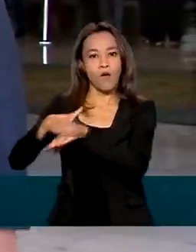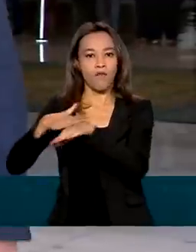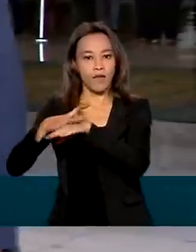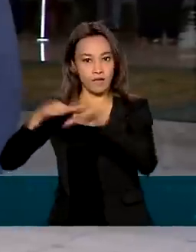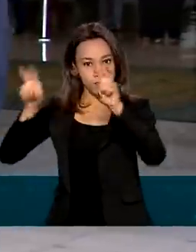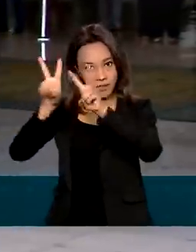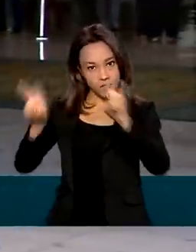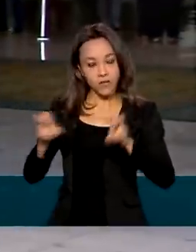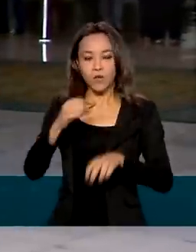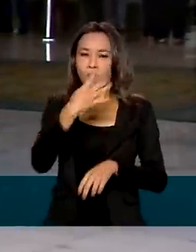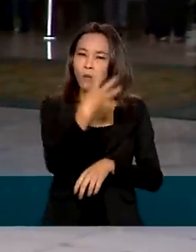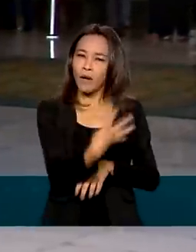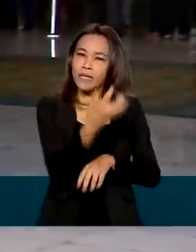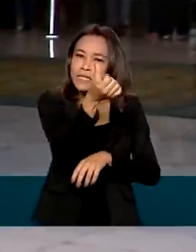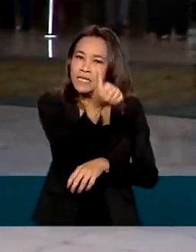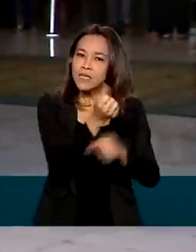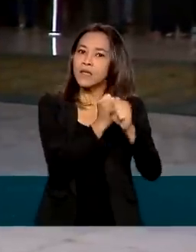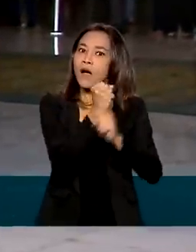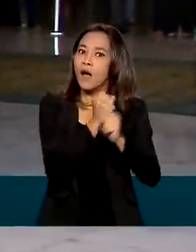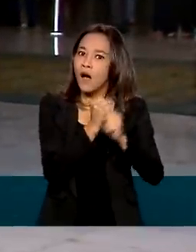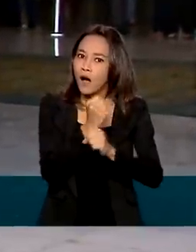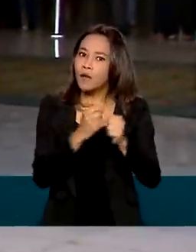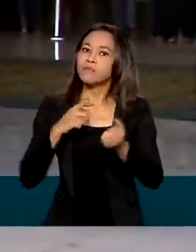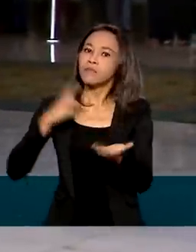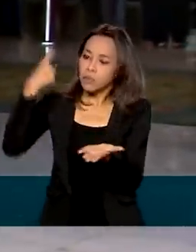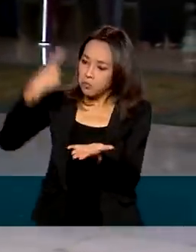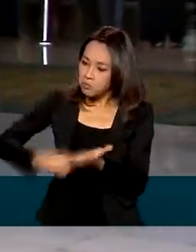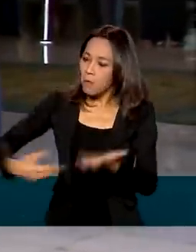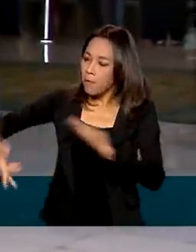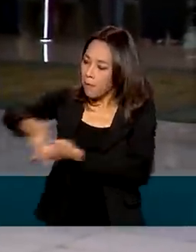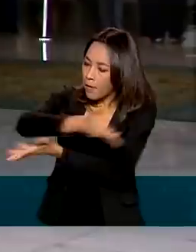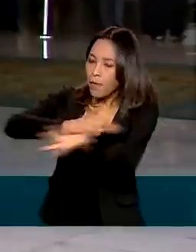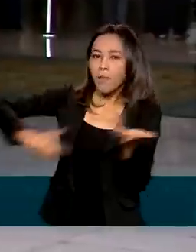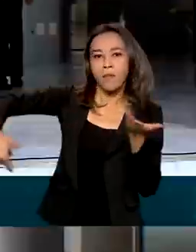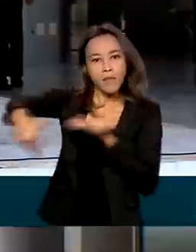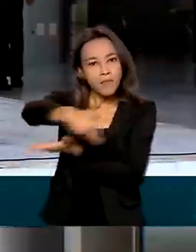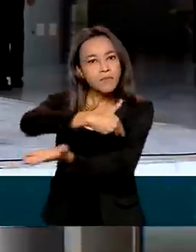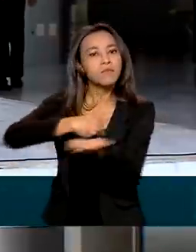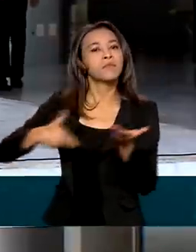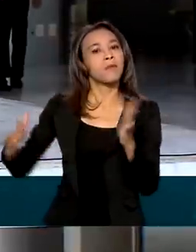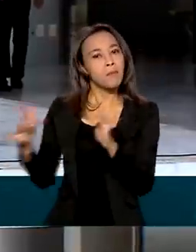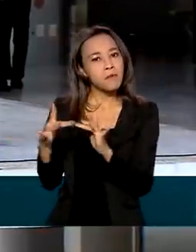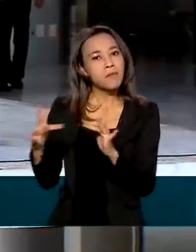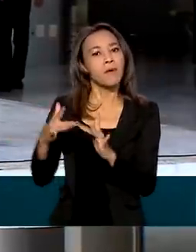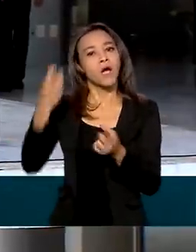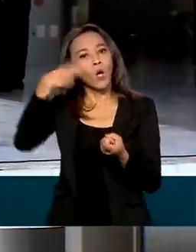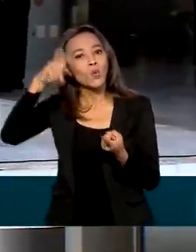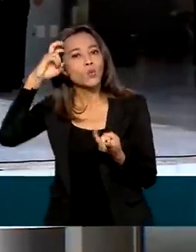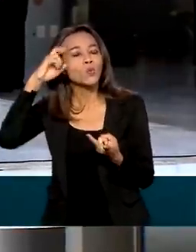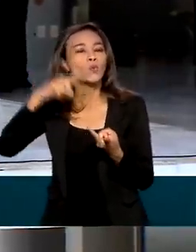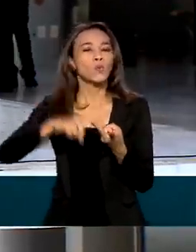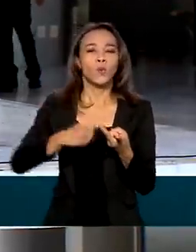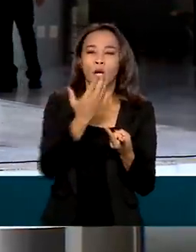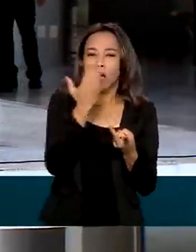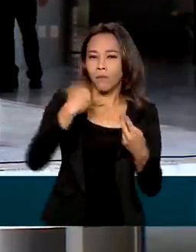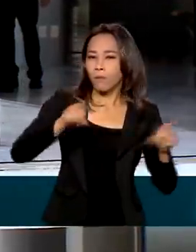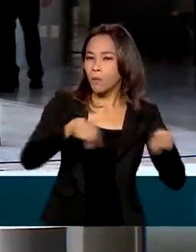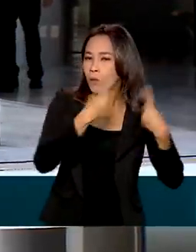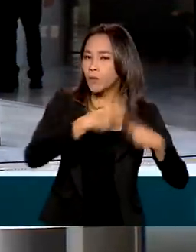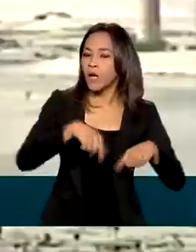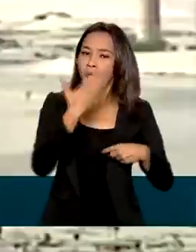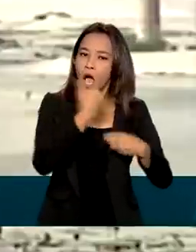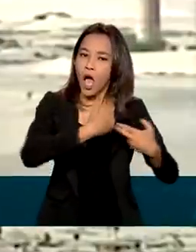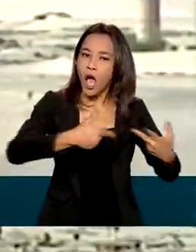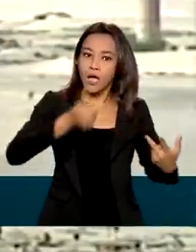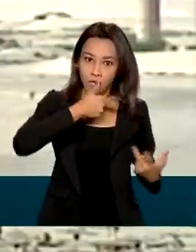que há 46 anos sustentam vínculos diplomáticos e compartilham afinidades na cultura, música, gastronomia e no